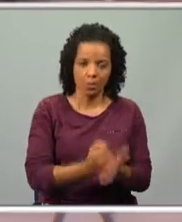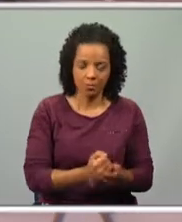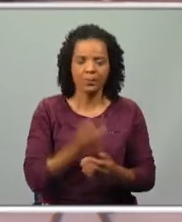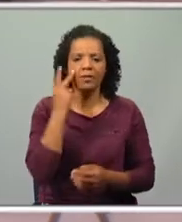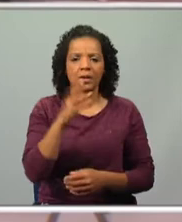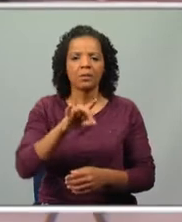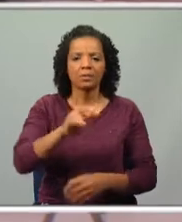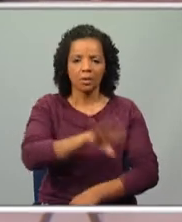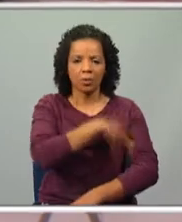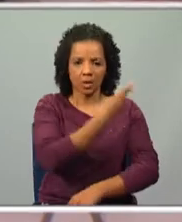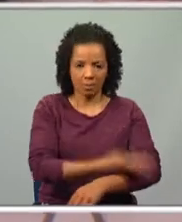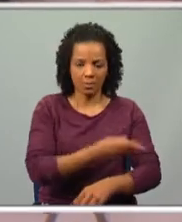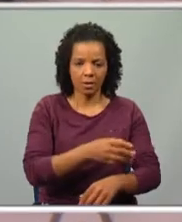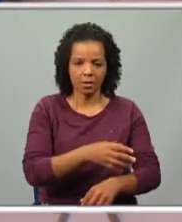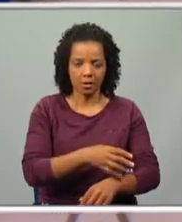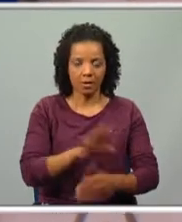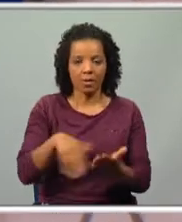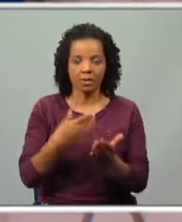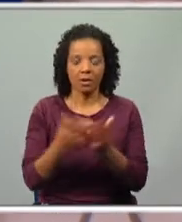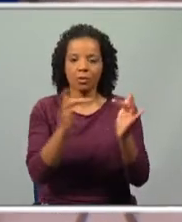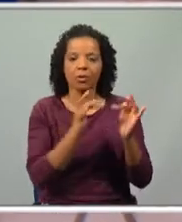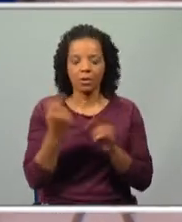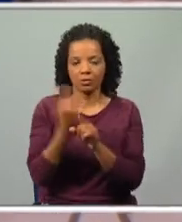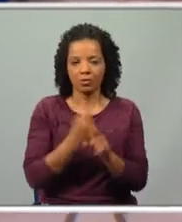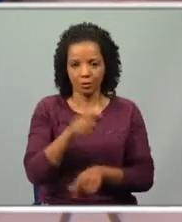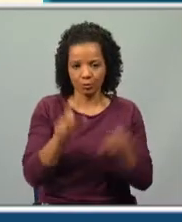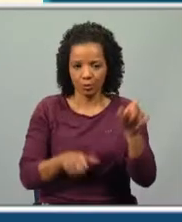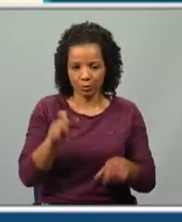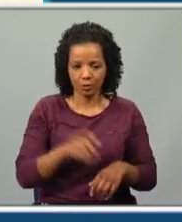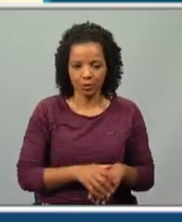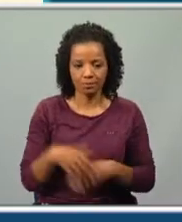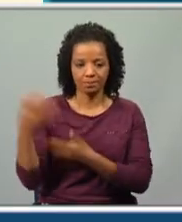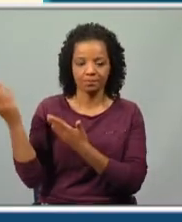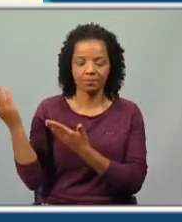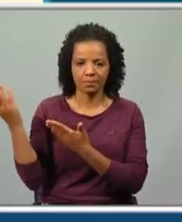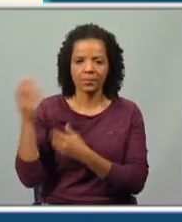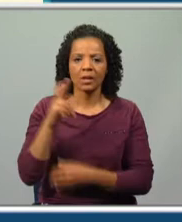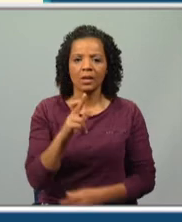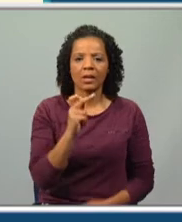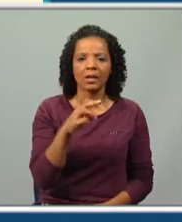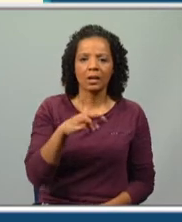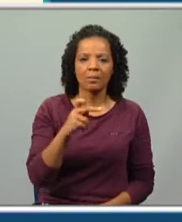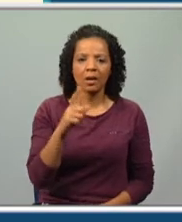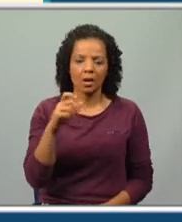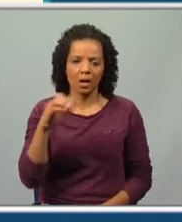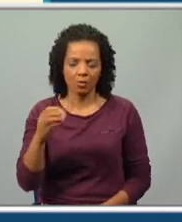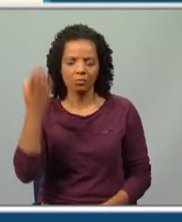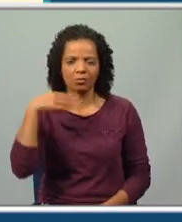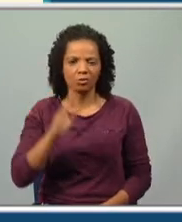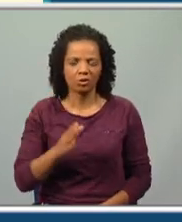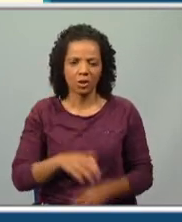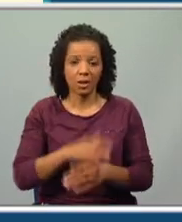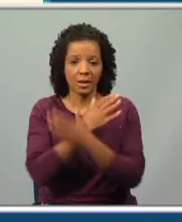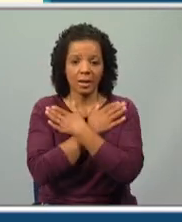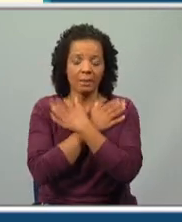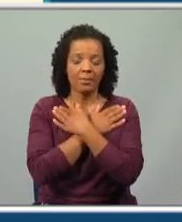em Coimbra proporcionou-lhe então o contacto com estes contemporâneos. Ramalho Ortigão, que ele já trazia do Colégio da Lapa, já era